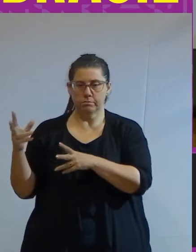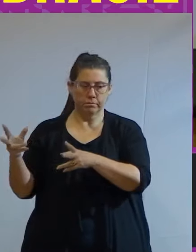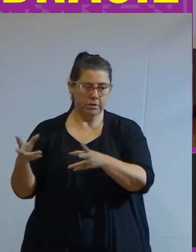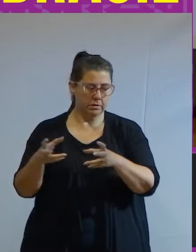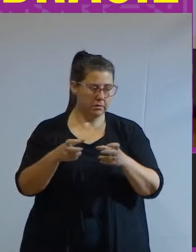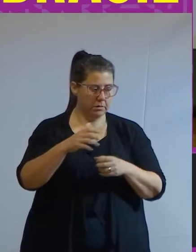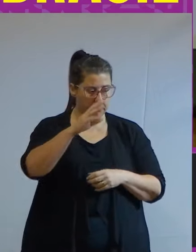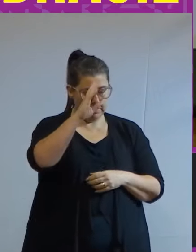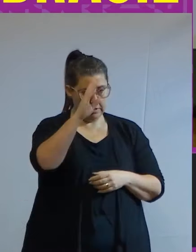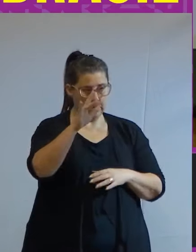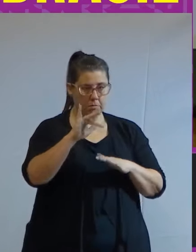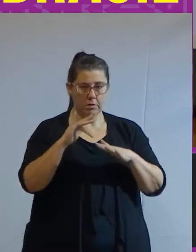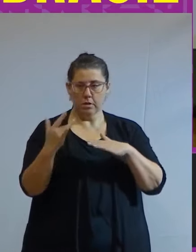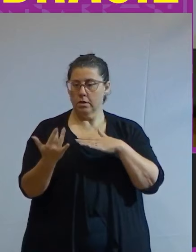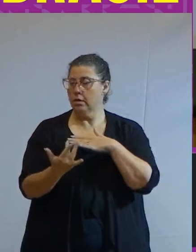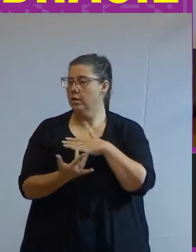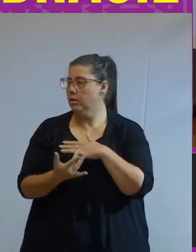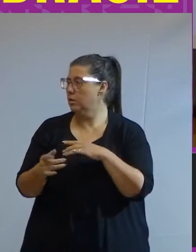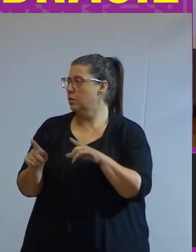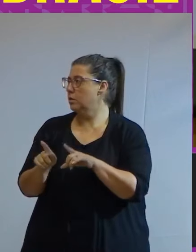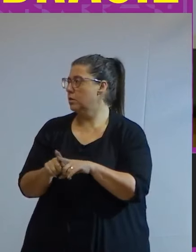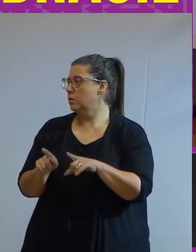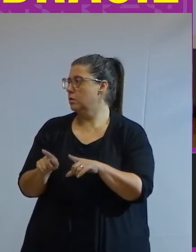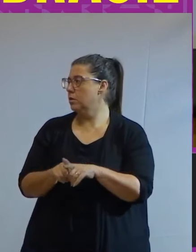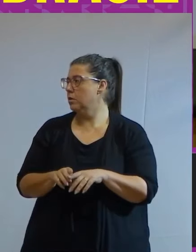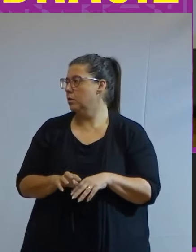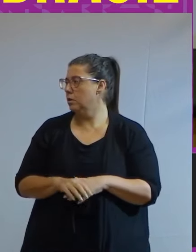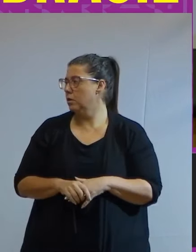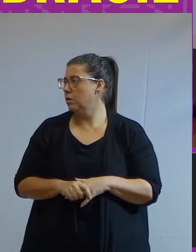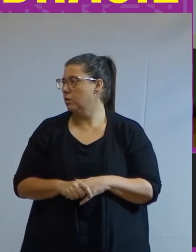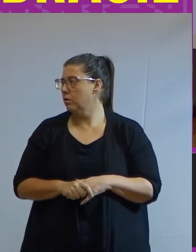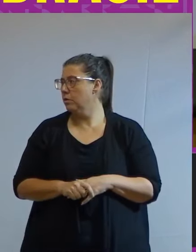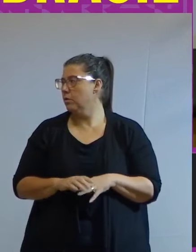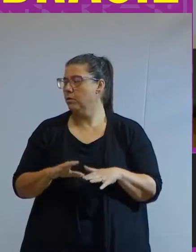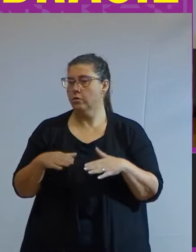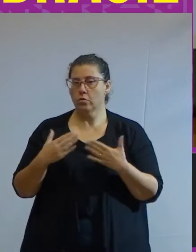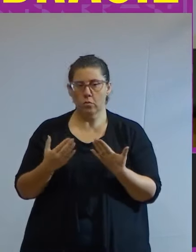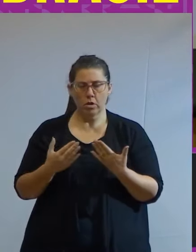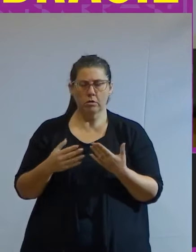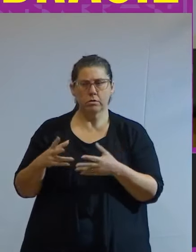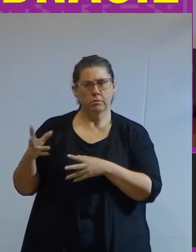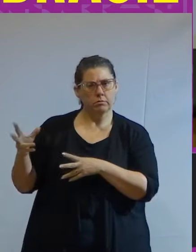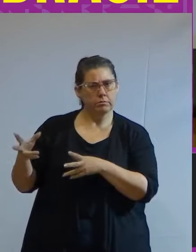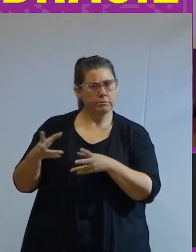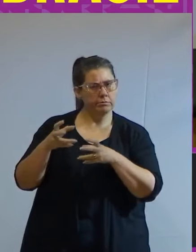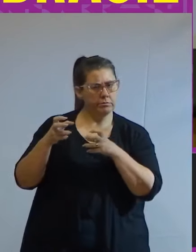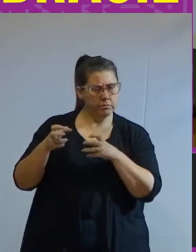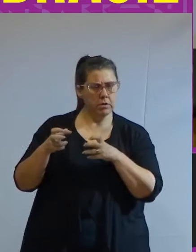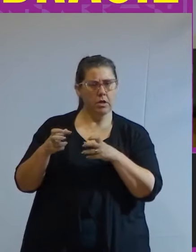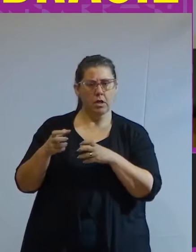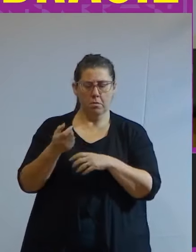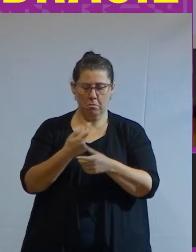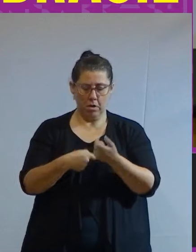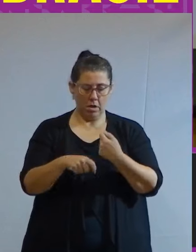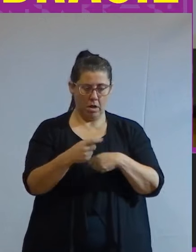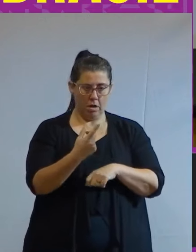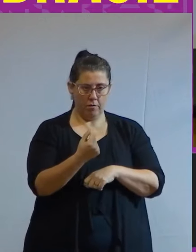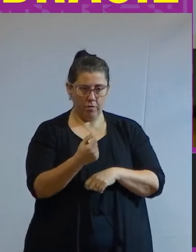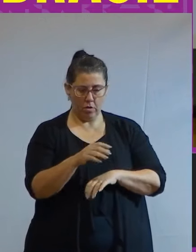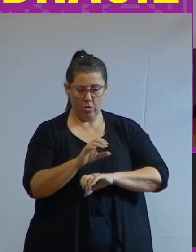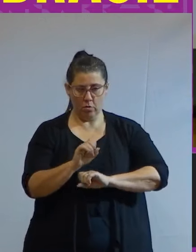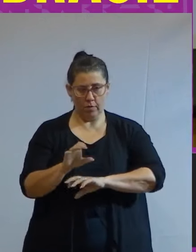principalmente nas redes sociais falando também aqui de internet que quando você escuta falar sobre mercado financeiro educação